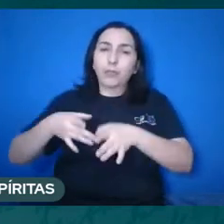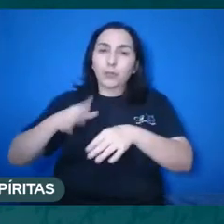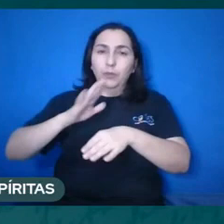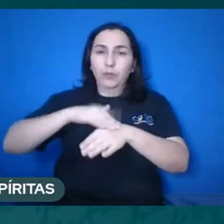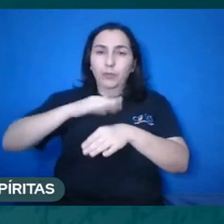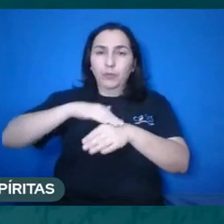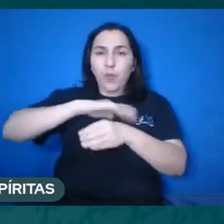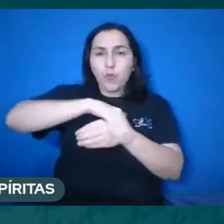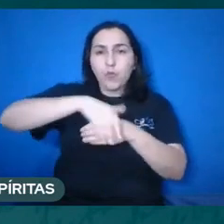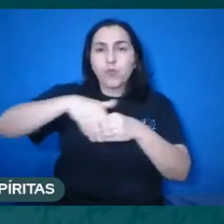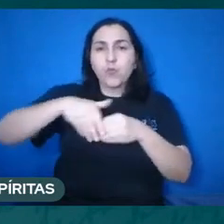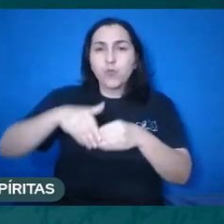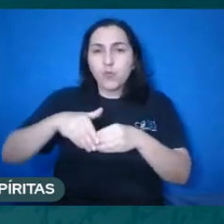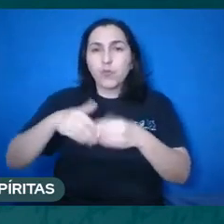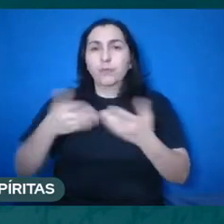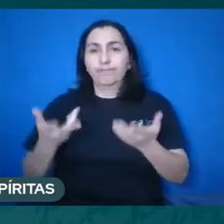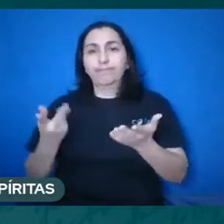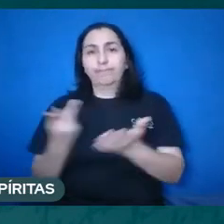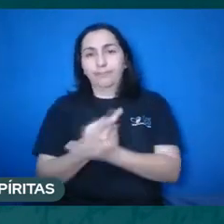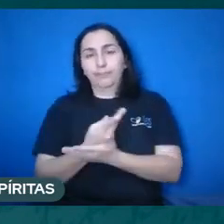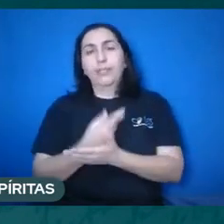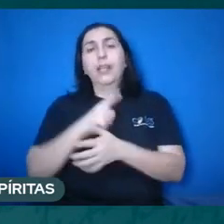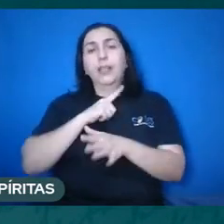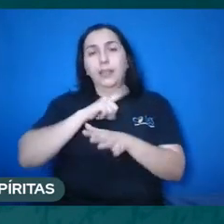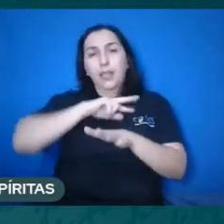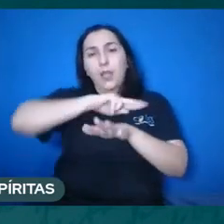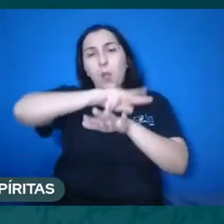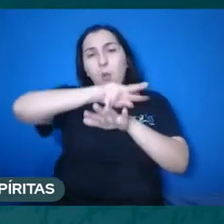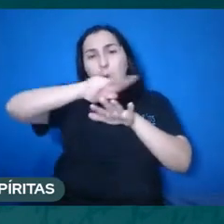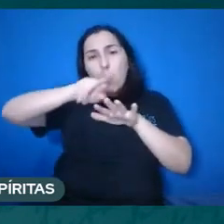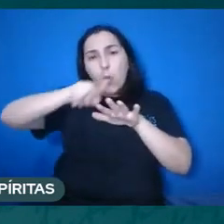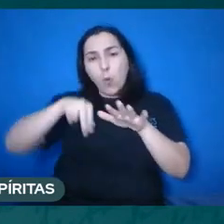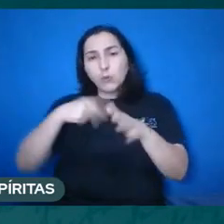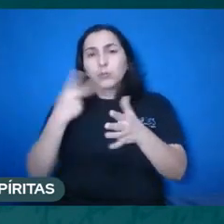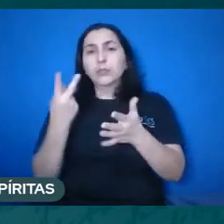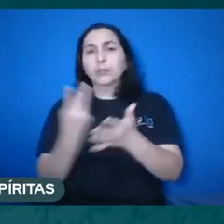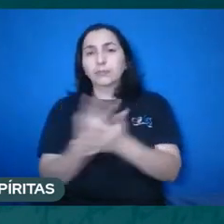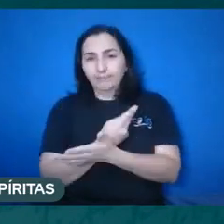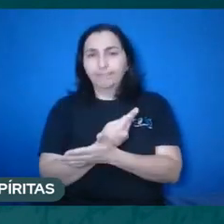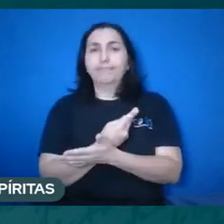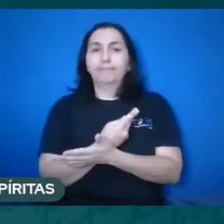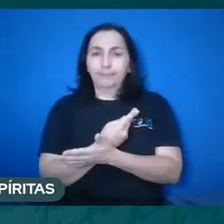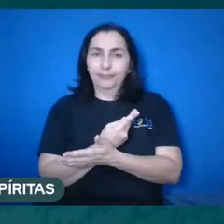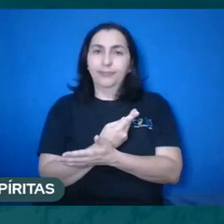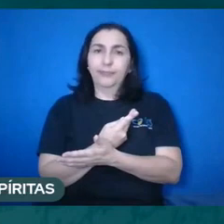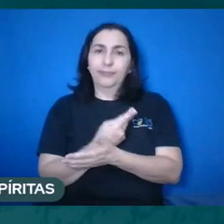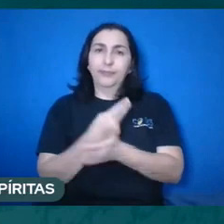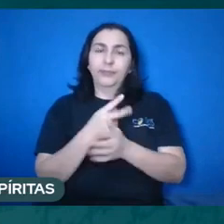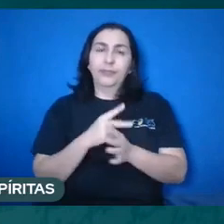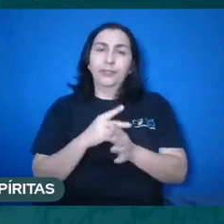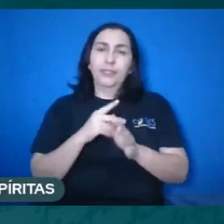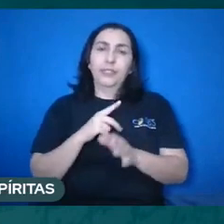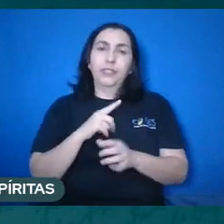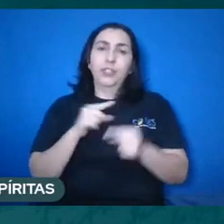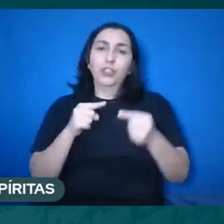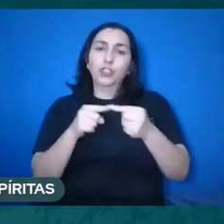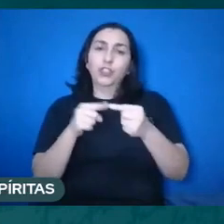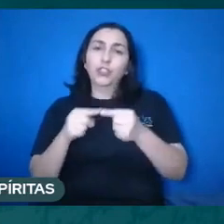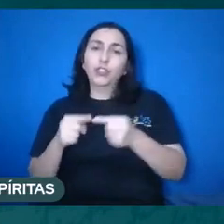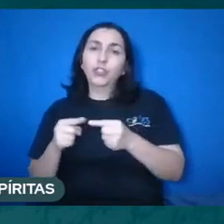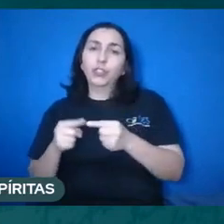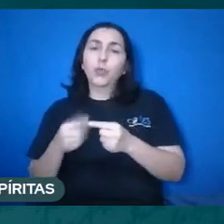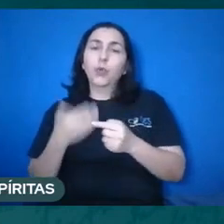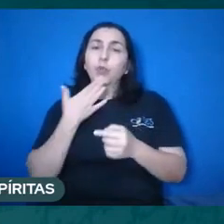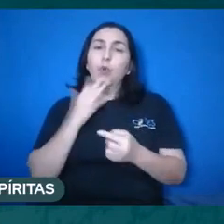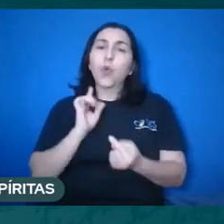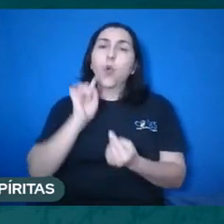Agora, as demais consequências dizem os espíritos a Kardec nessa questão 957 são sempre relativas ao nível de